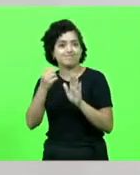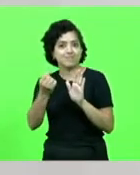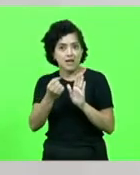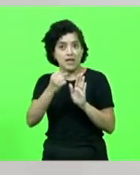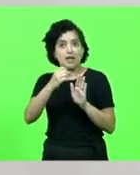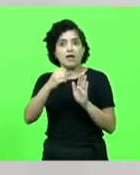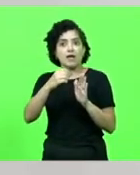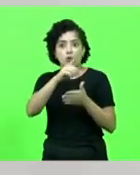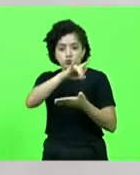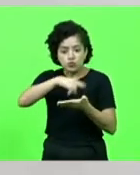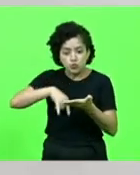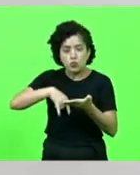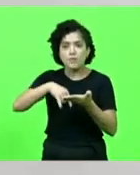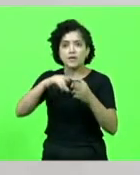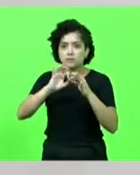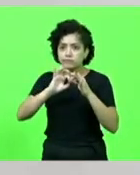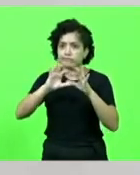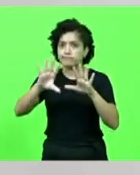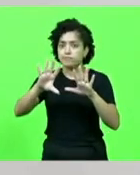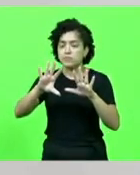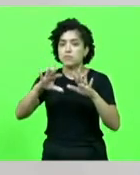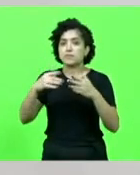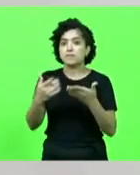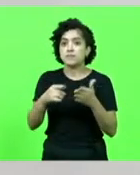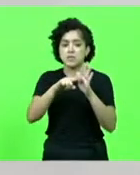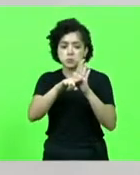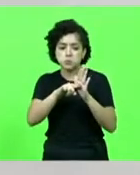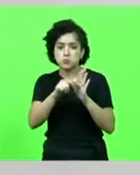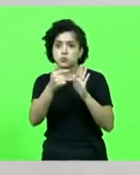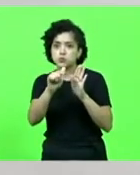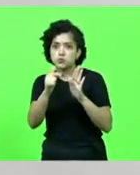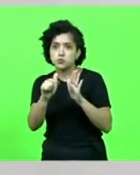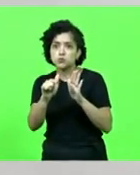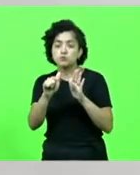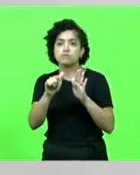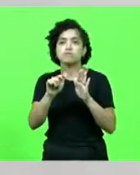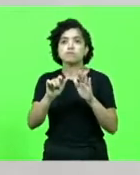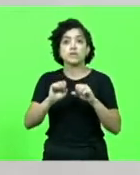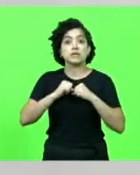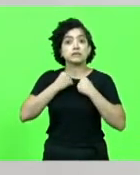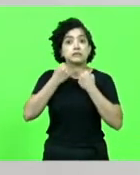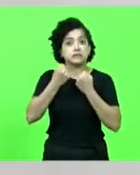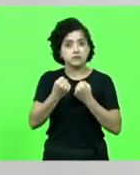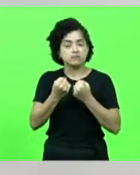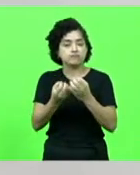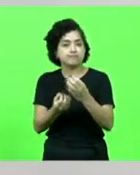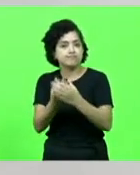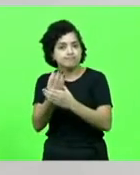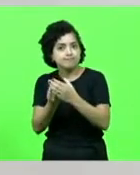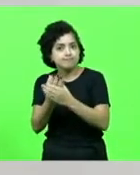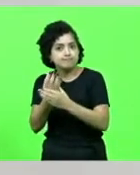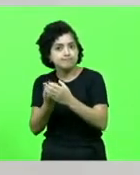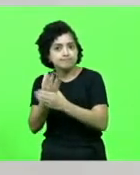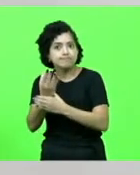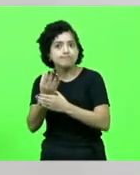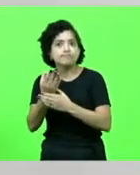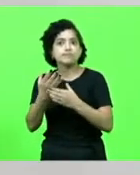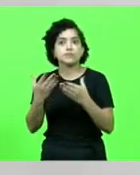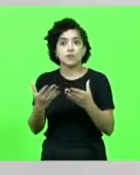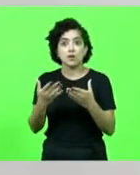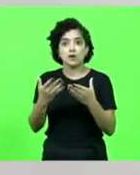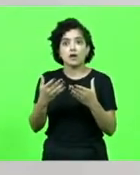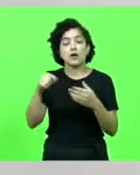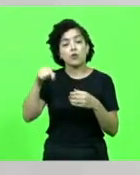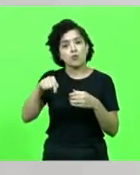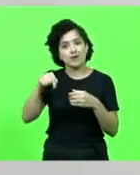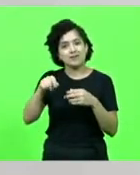produção, mesmo sem os estudos e mesmo sem se dedicar a esse cultivo com tanta intensidade como a que